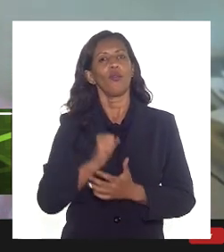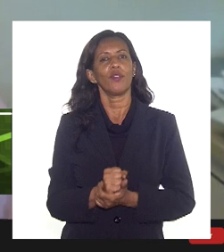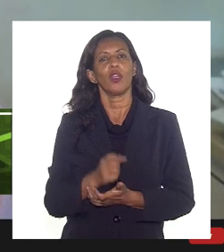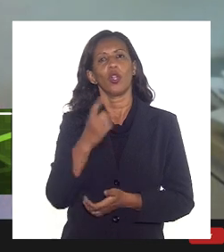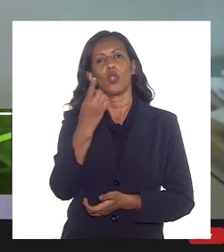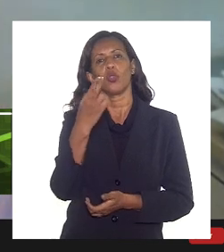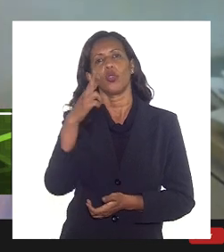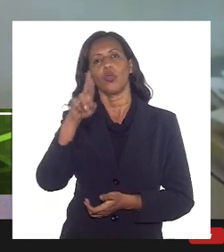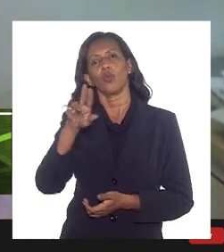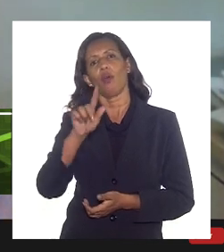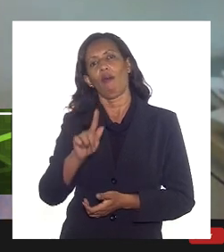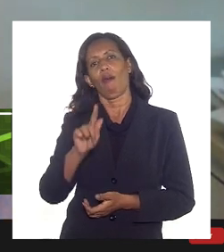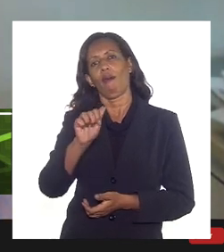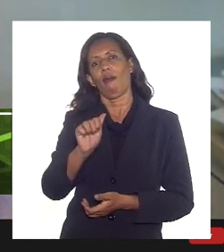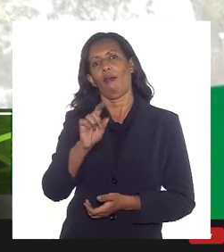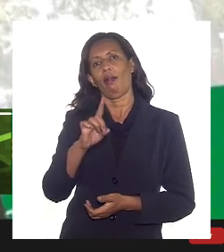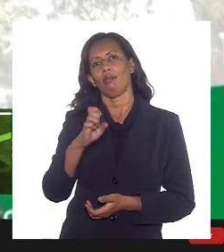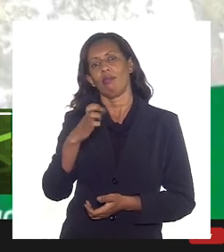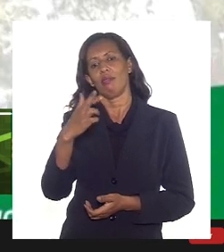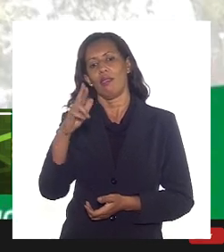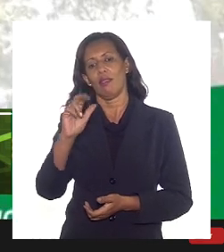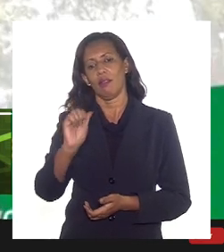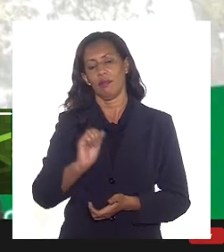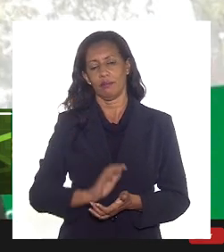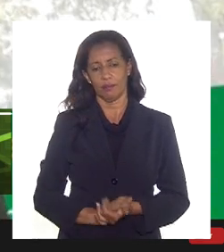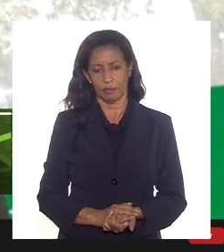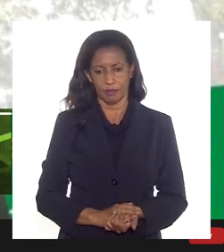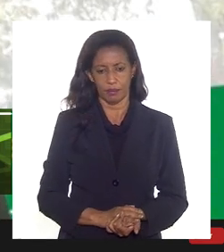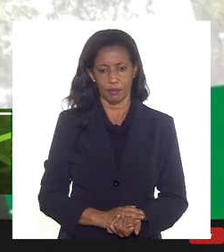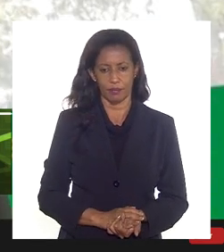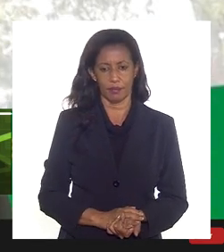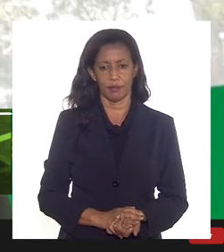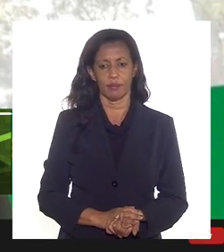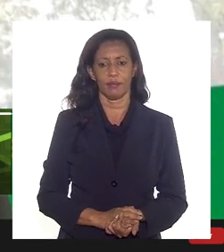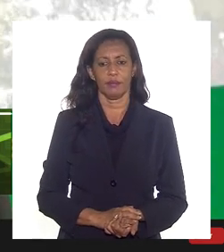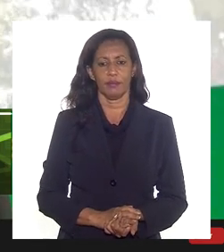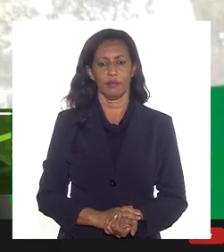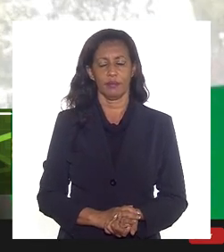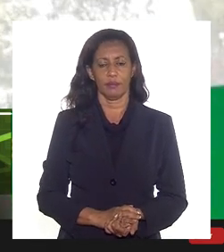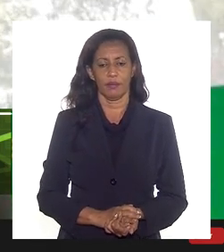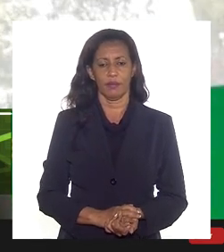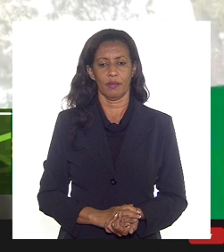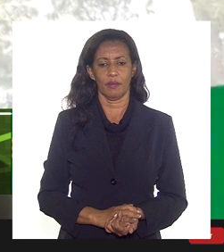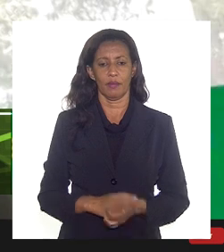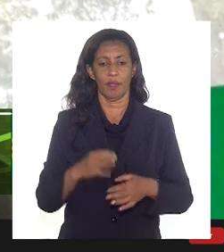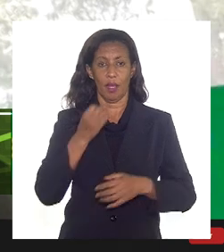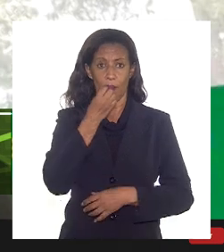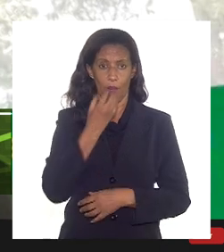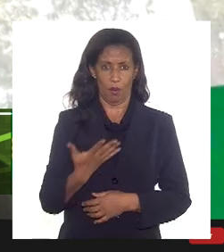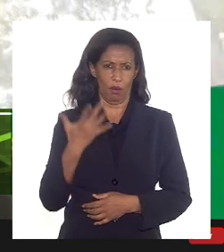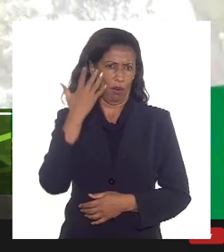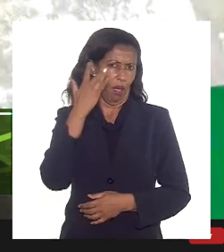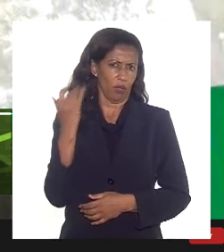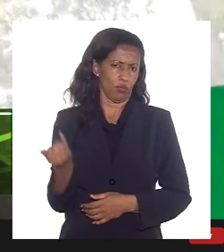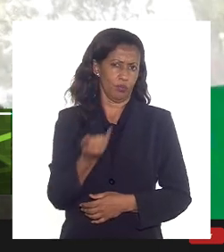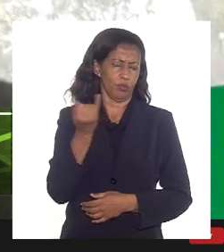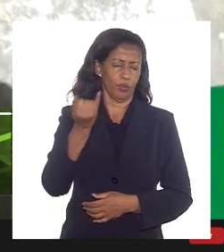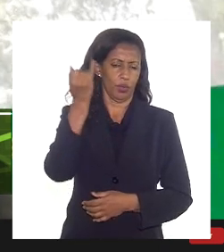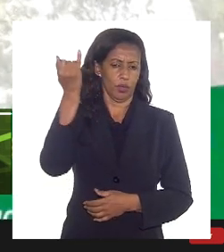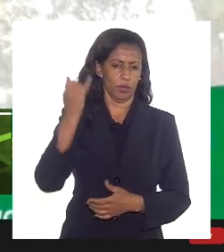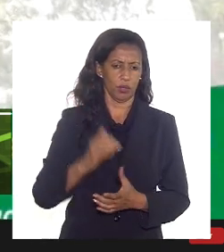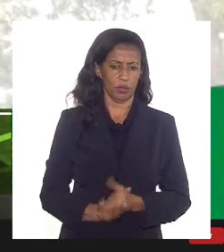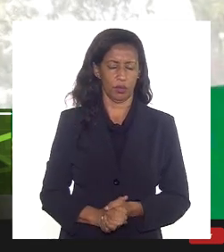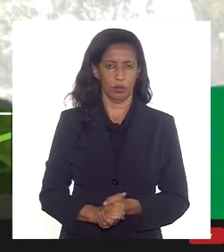Gadeira. Perfeito, deputado Luiz Paulo. Bom, acho que importante sobre isso